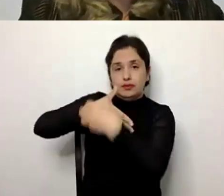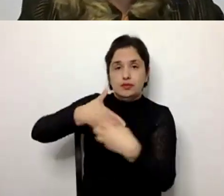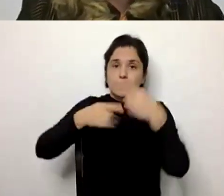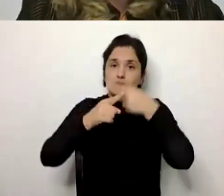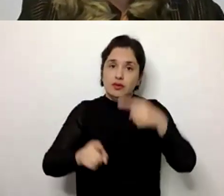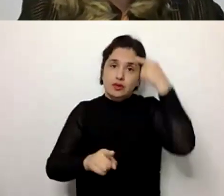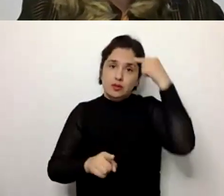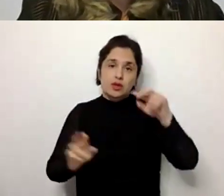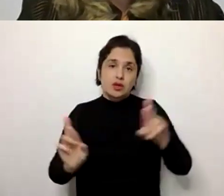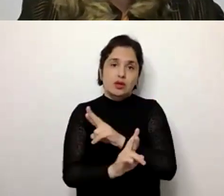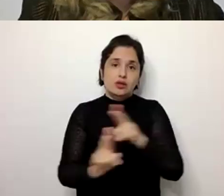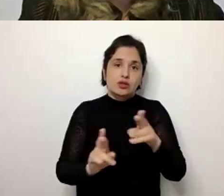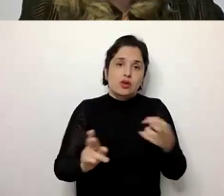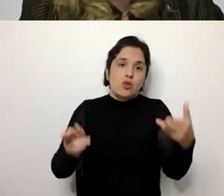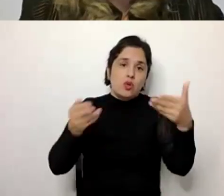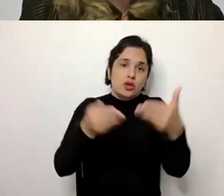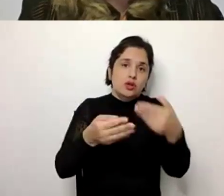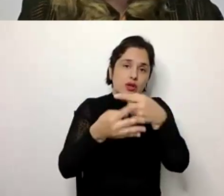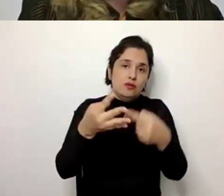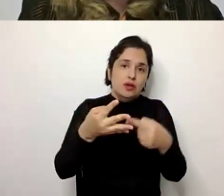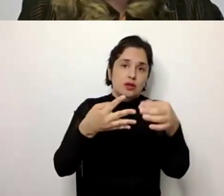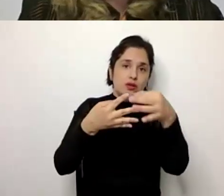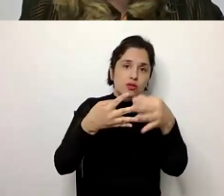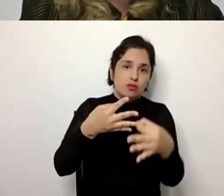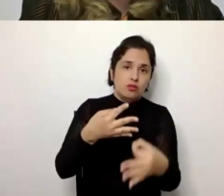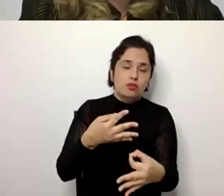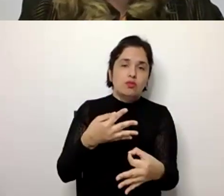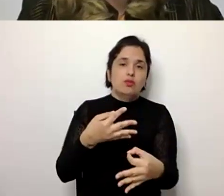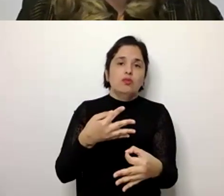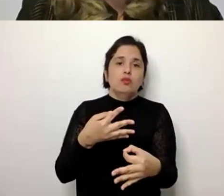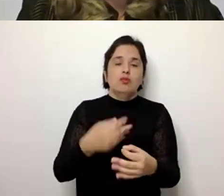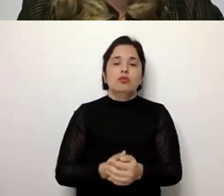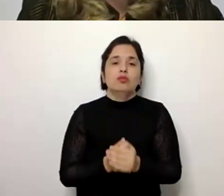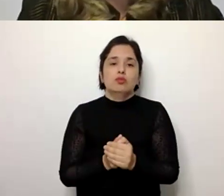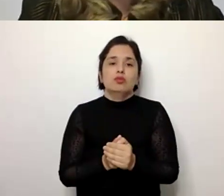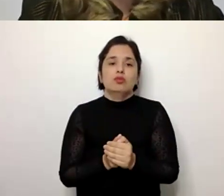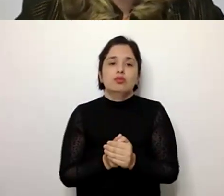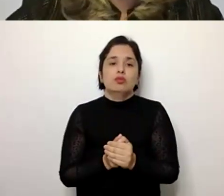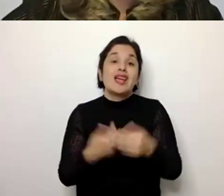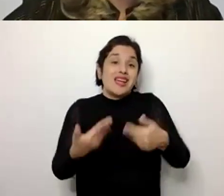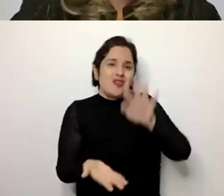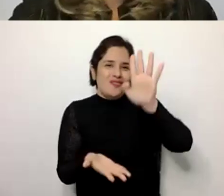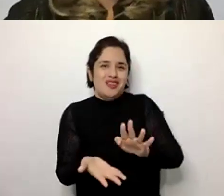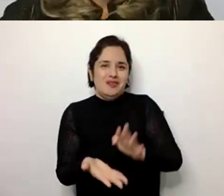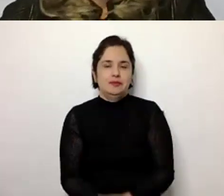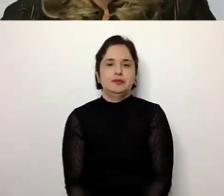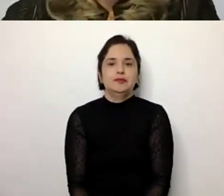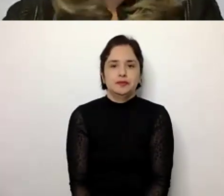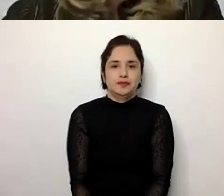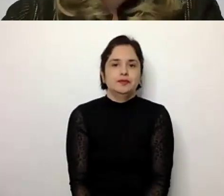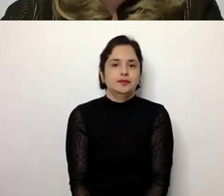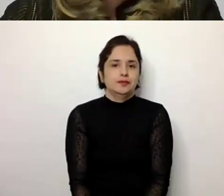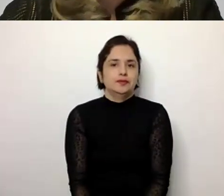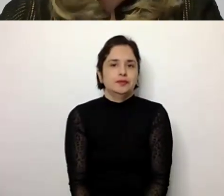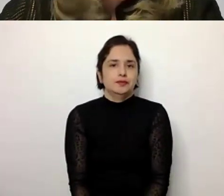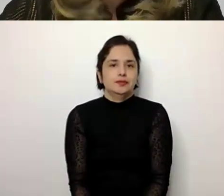mas que estão associadas ou atribuídas a diferentes elementos que vai passar a descrever agora. E